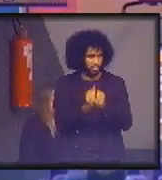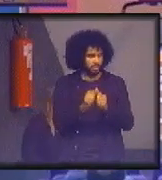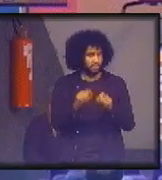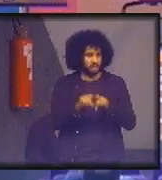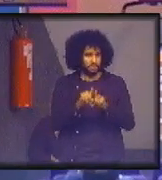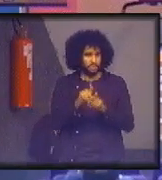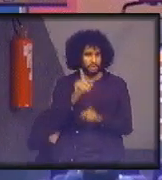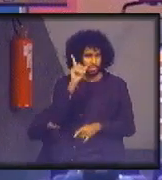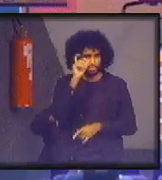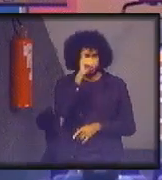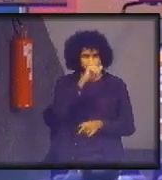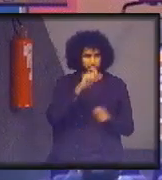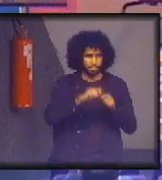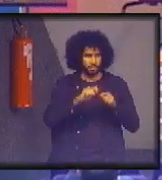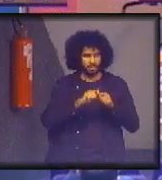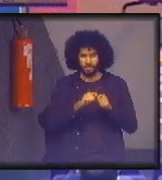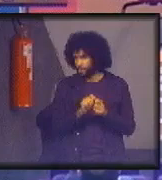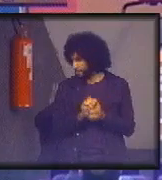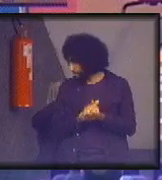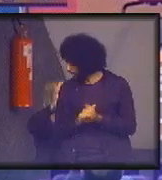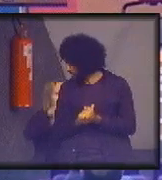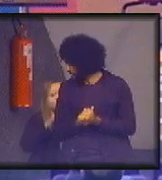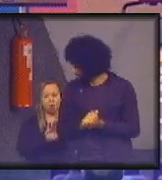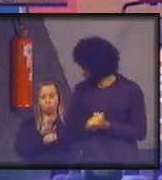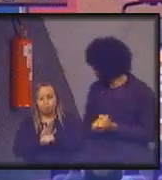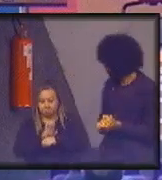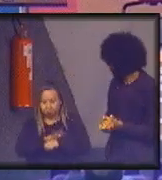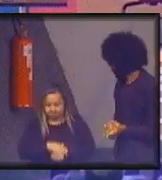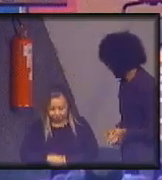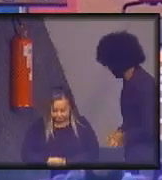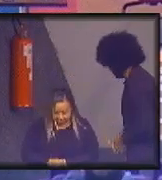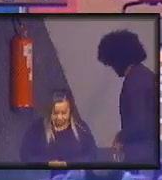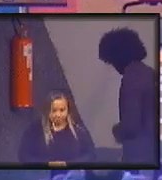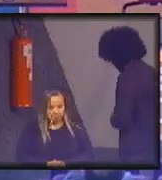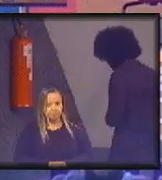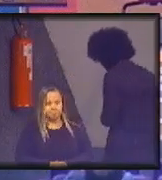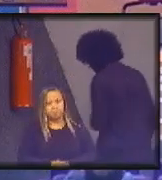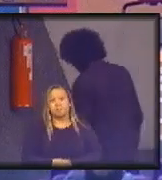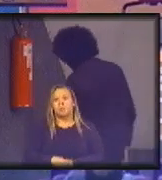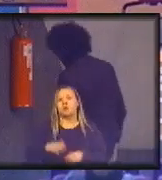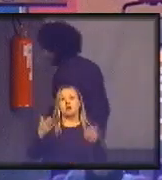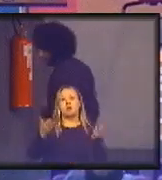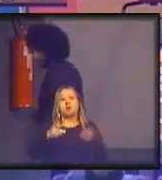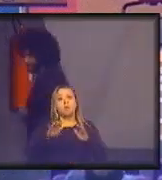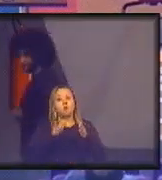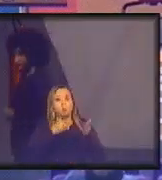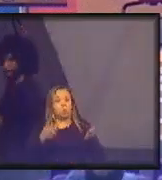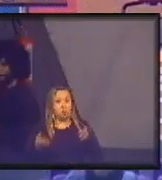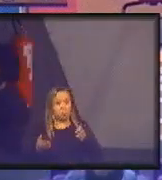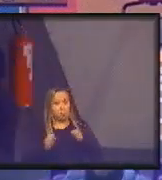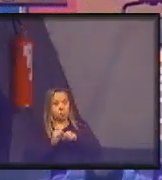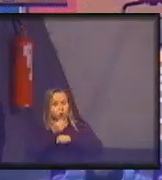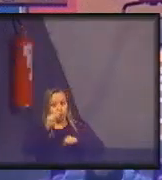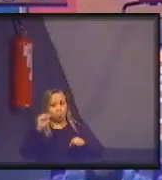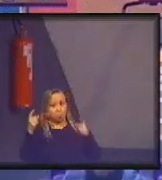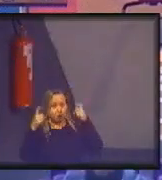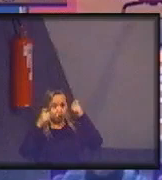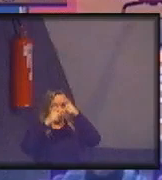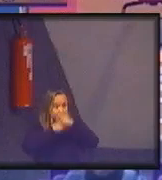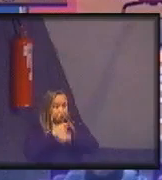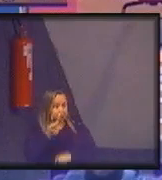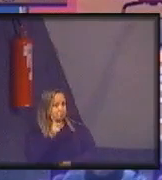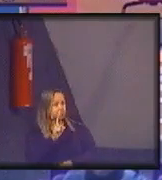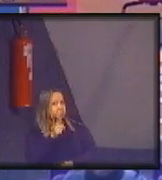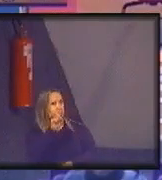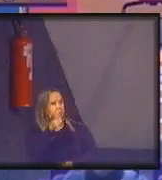de fazer a governança metropolitana, não é isso? Quer dizer, quem é gestor. Agora, qual é a grande dificuldade que não é